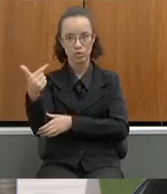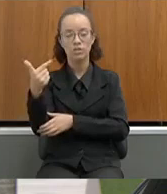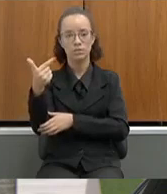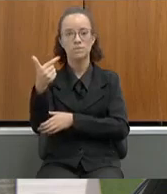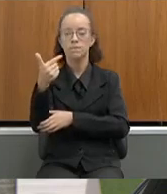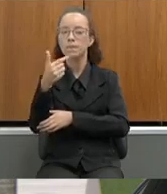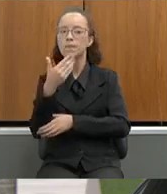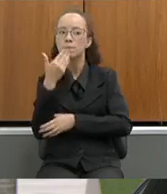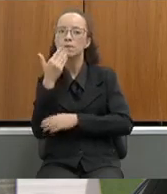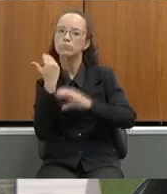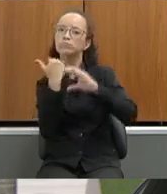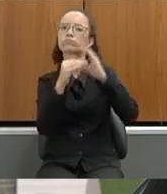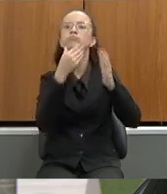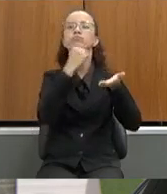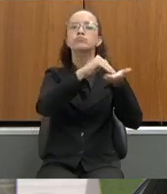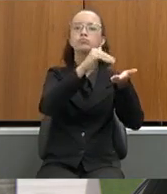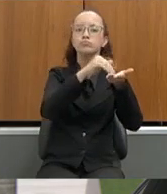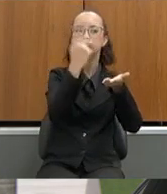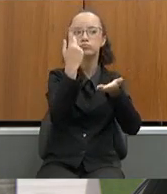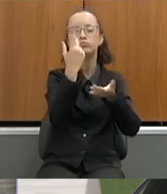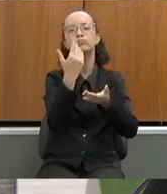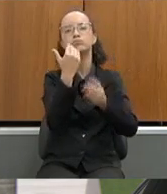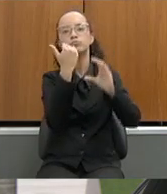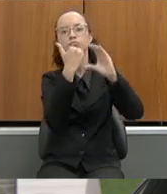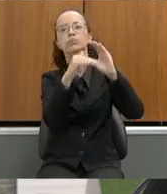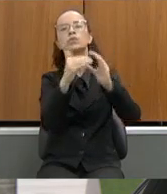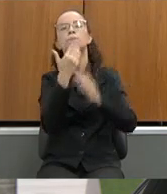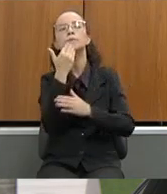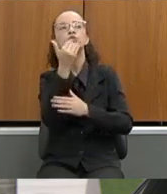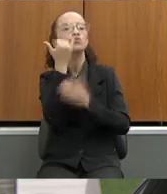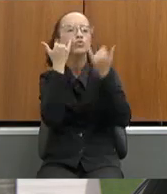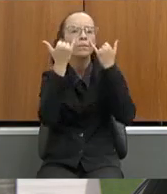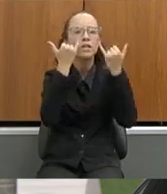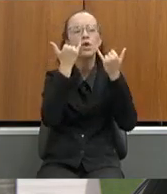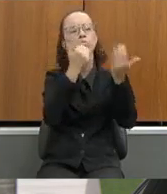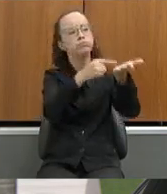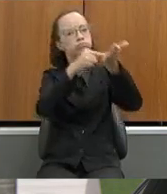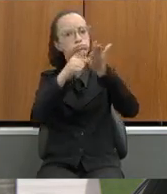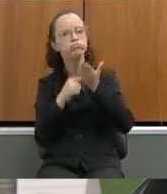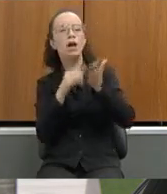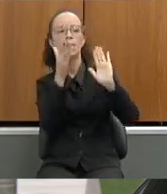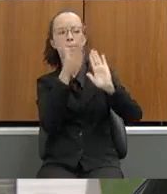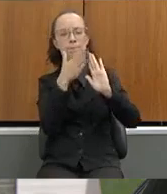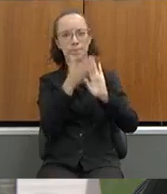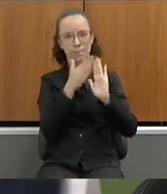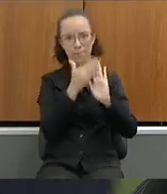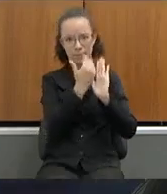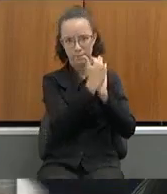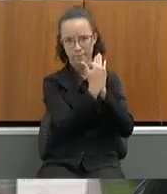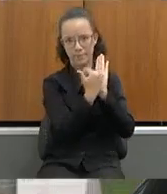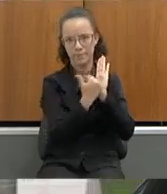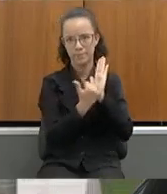seja encaminhada ao secretário de Estado da Educação pedido de informações para que sejam apresentadas as propostas